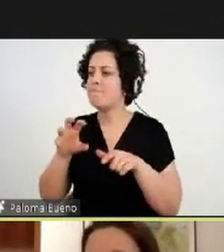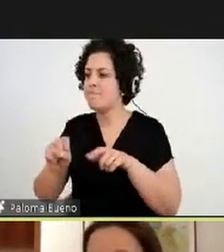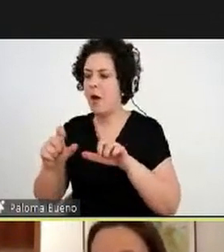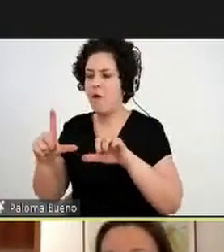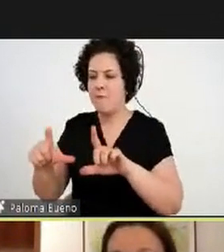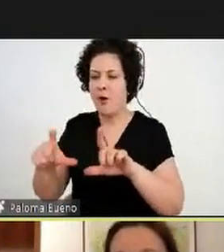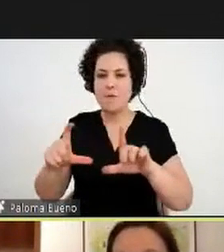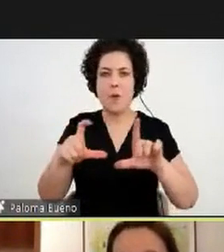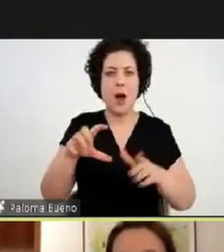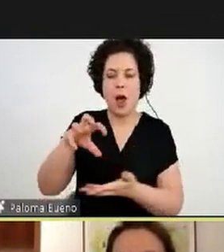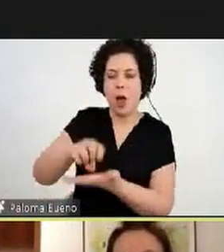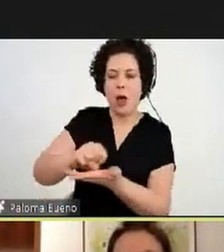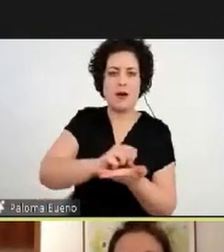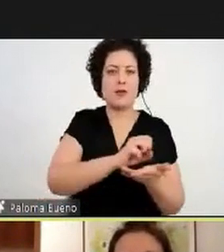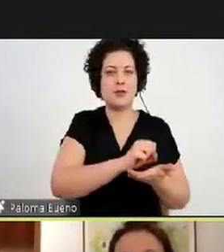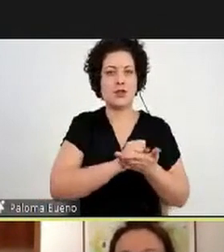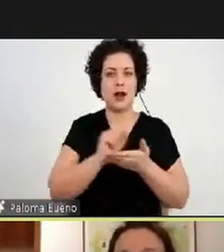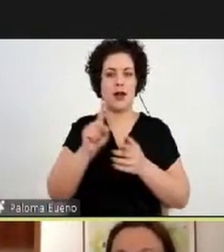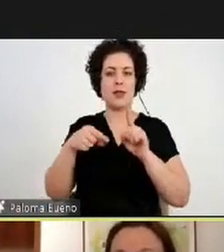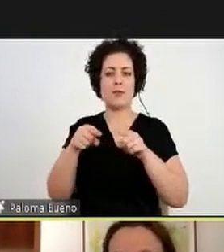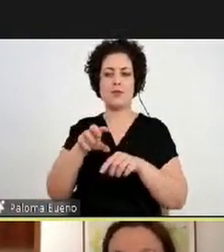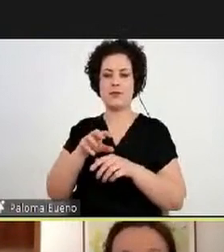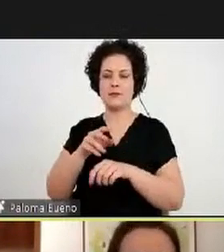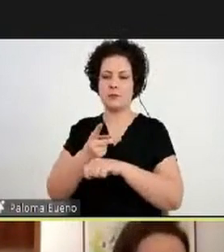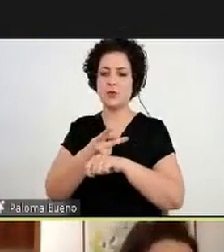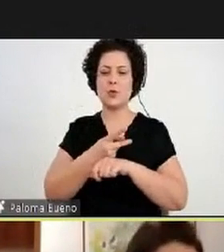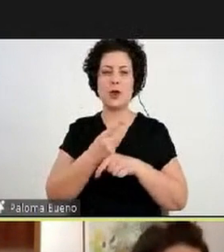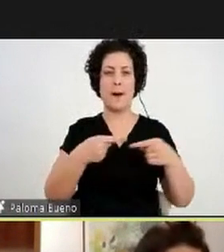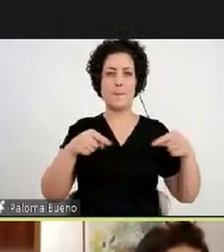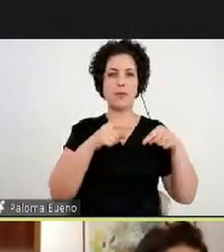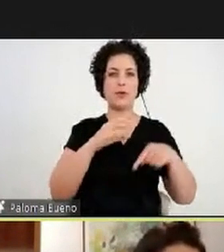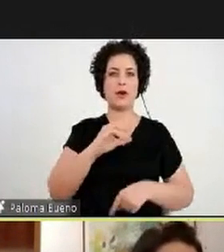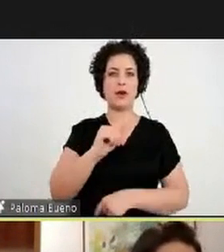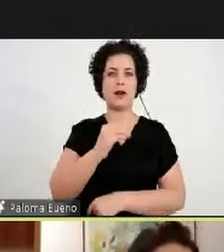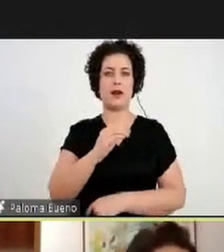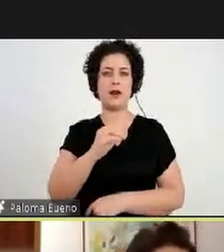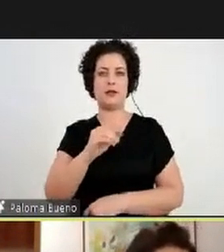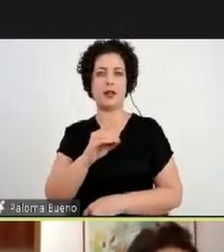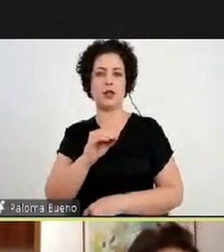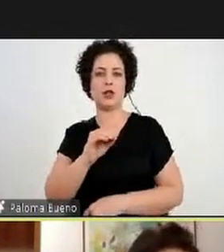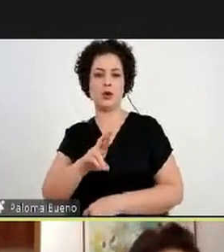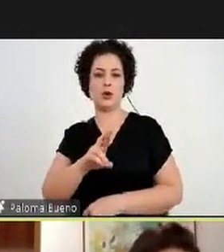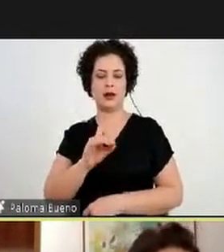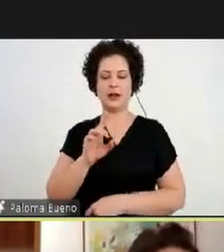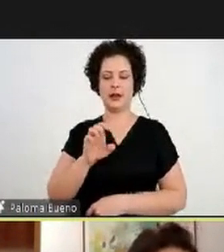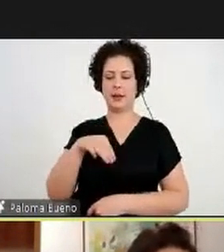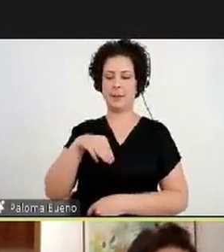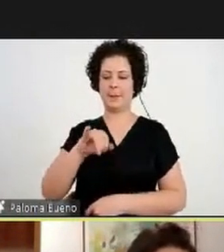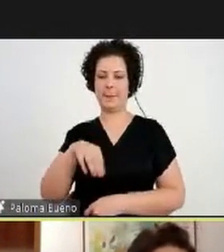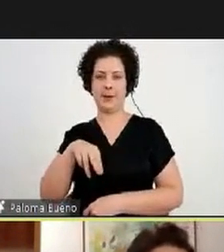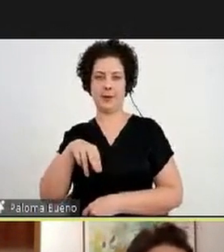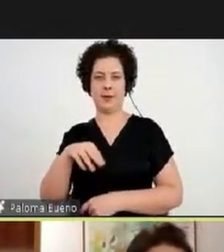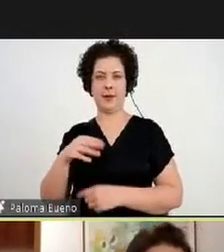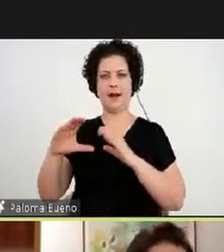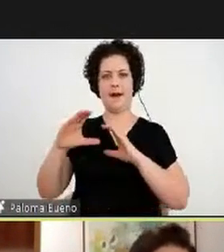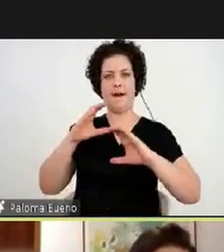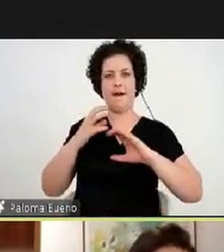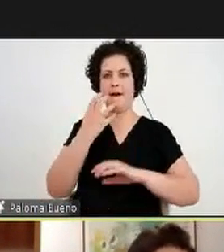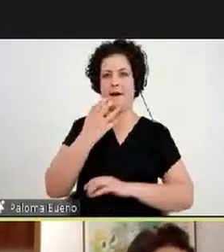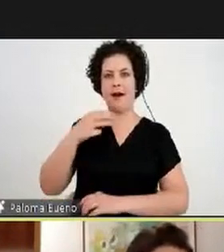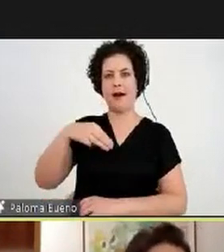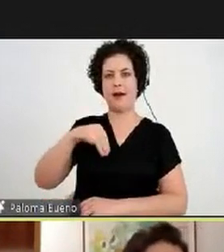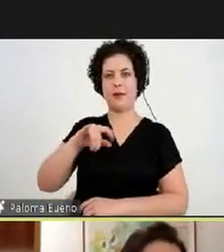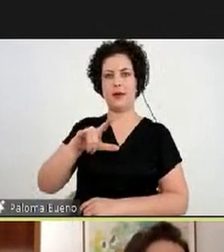são convidados a buscar a partir da música Caçador de Mim, que é uma música cantada pelo Milton